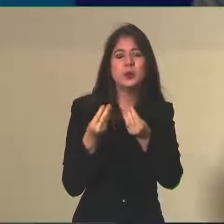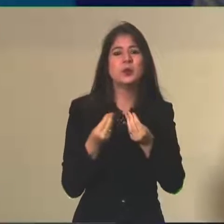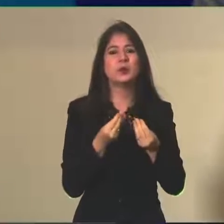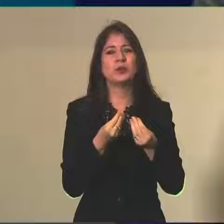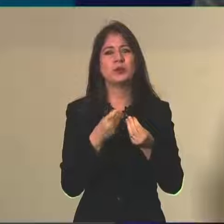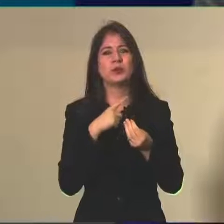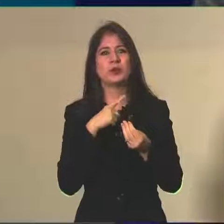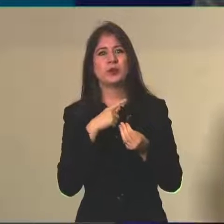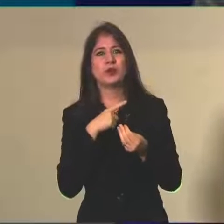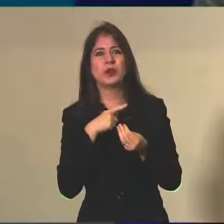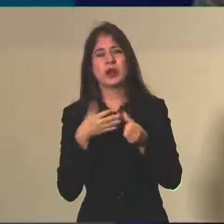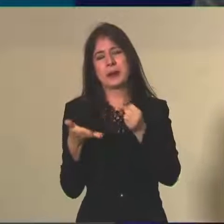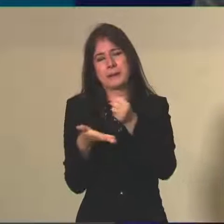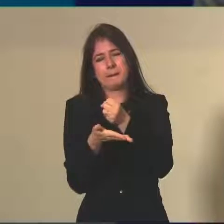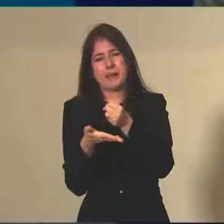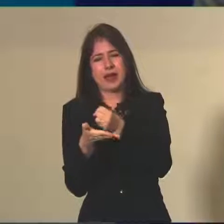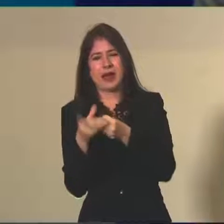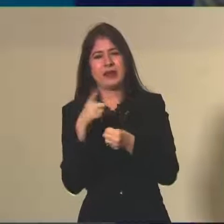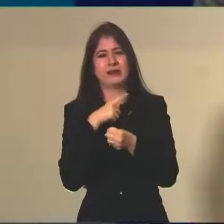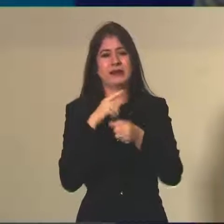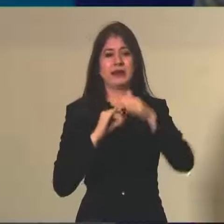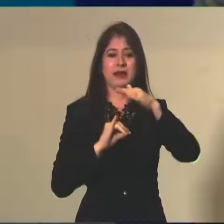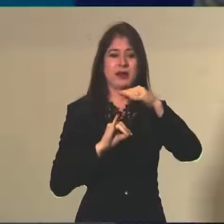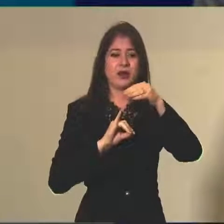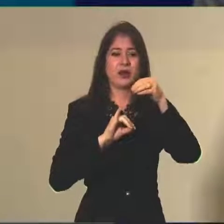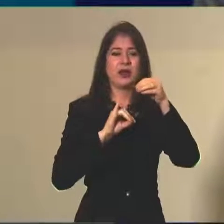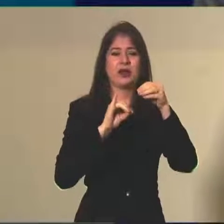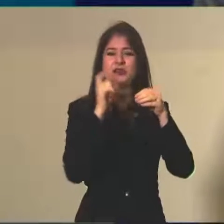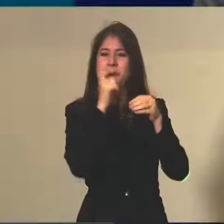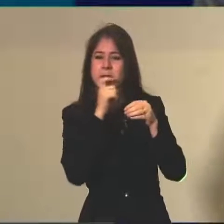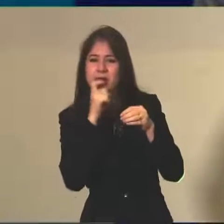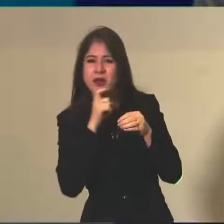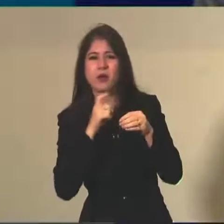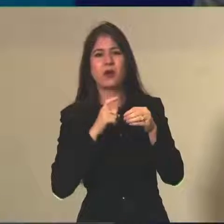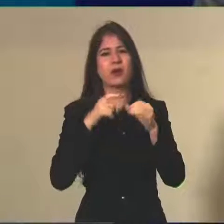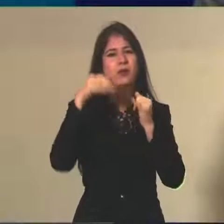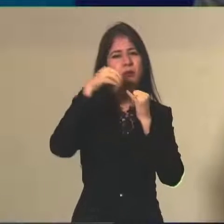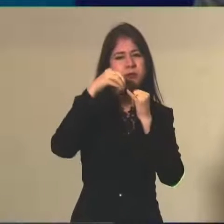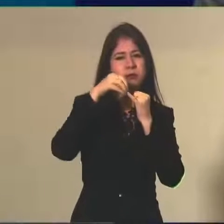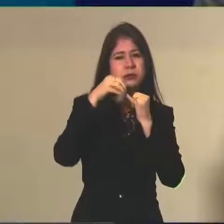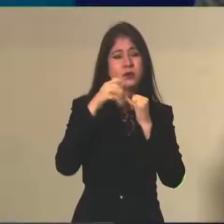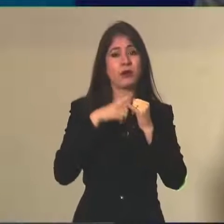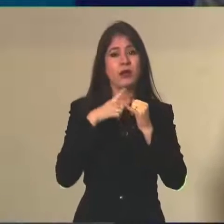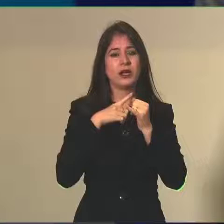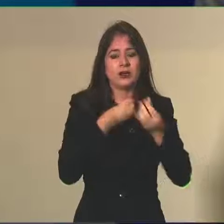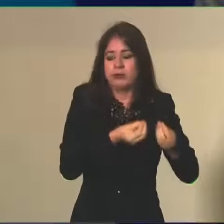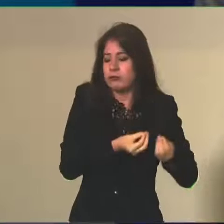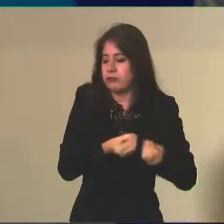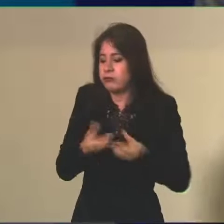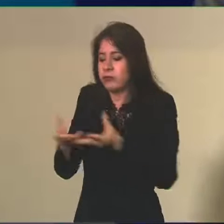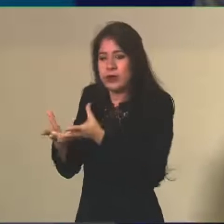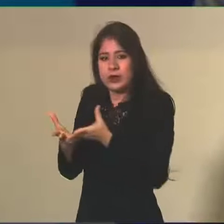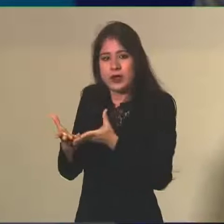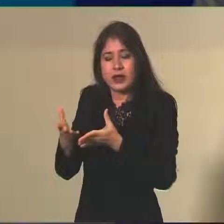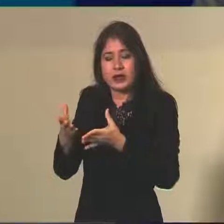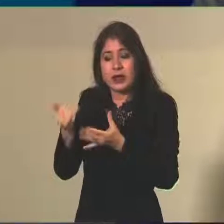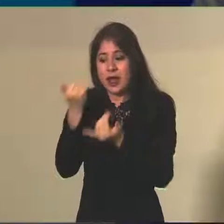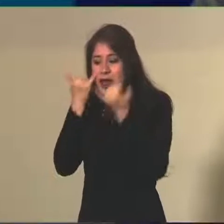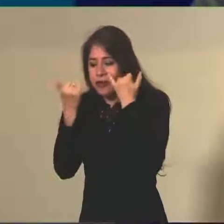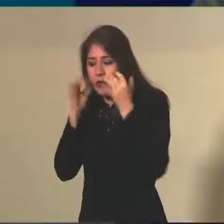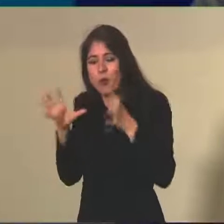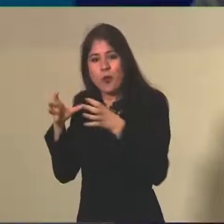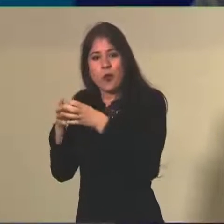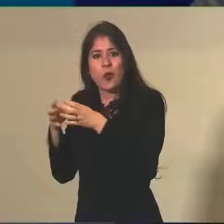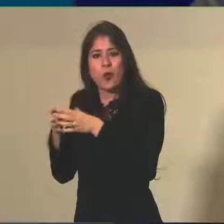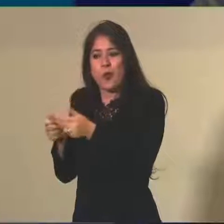enfadas, né, nas bases do Inep e isso foi tudo encaminhado para os órgãos de controle para apuração. Em relação a essas outras